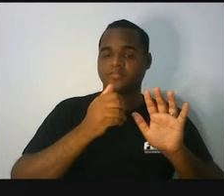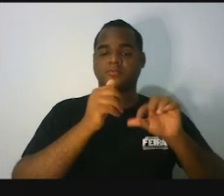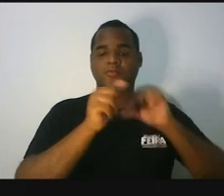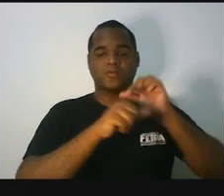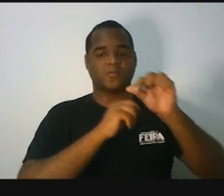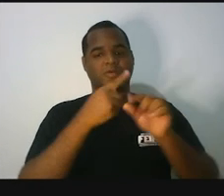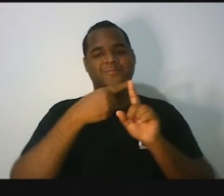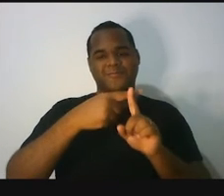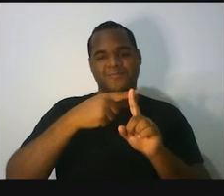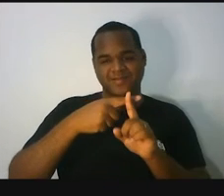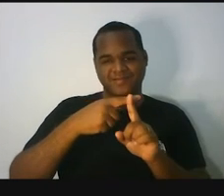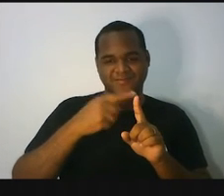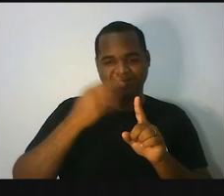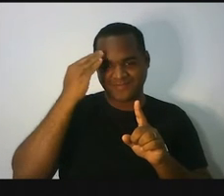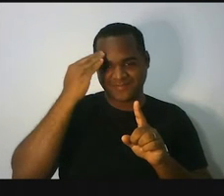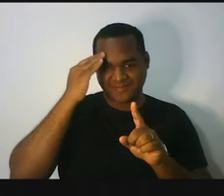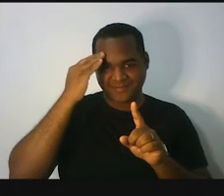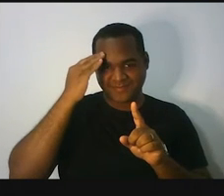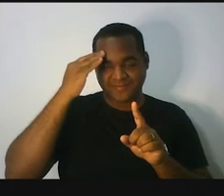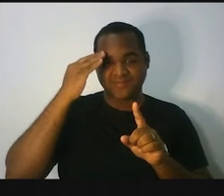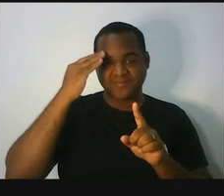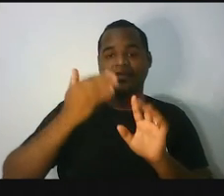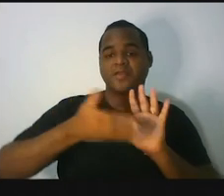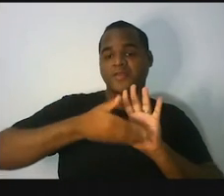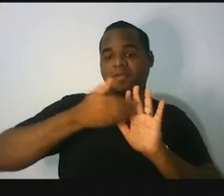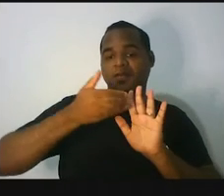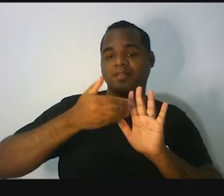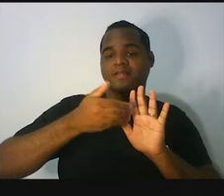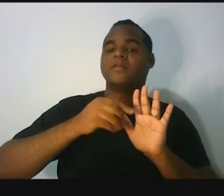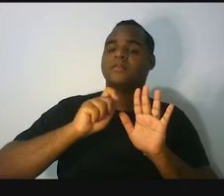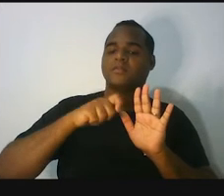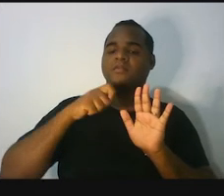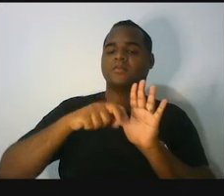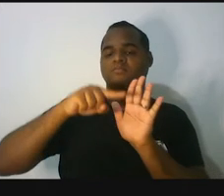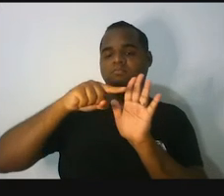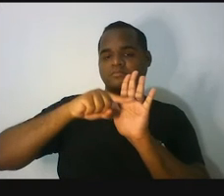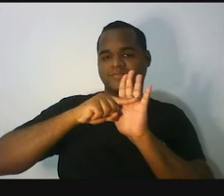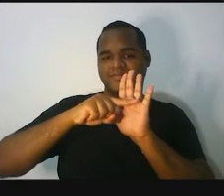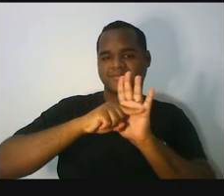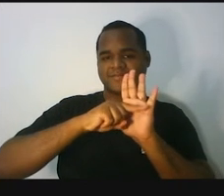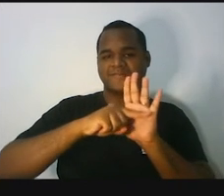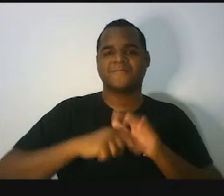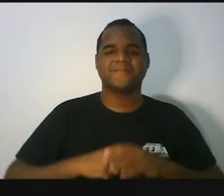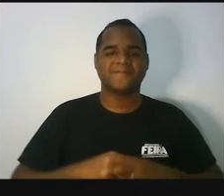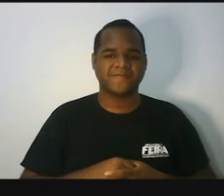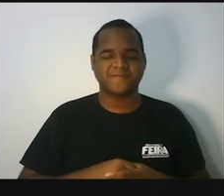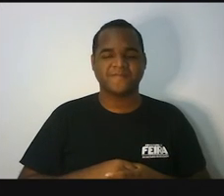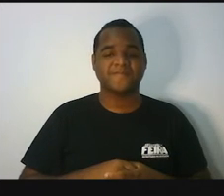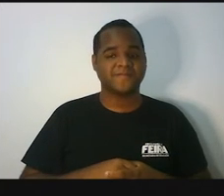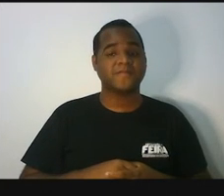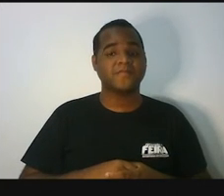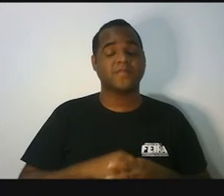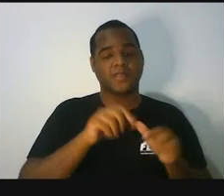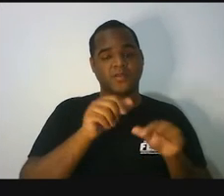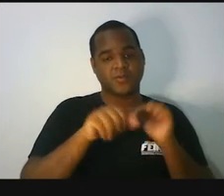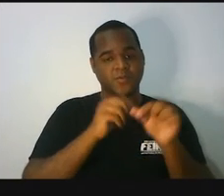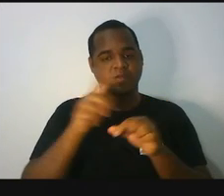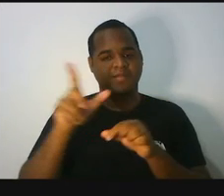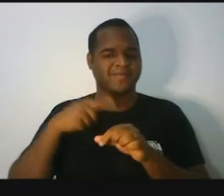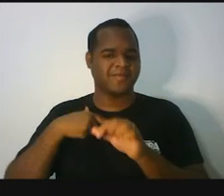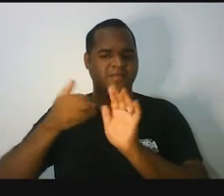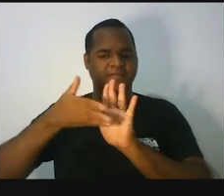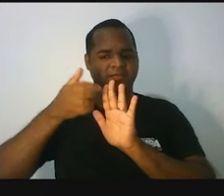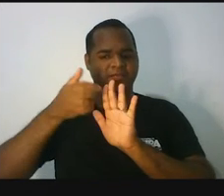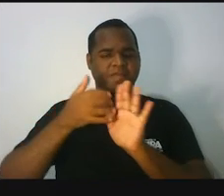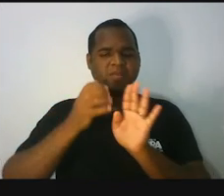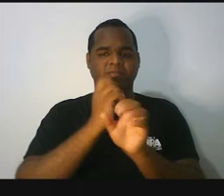de somar é subtrair ó você tira o da creche e descobre o do parque. Ah professor eu tô